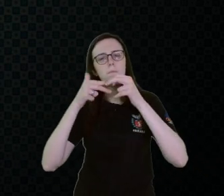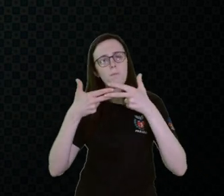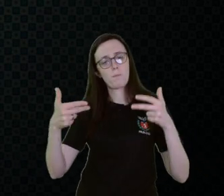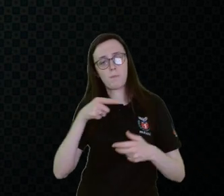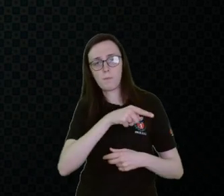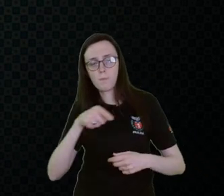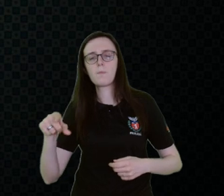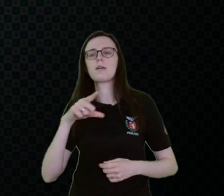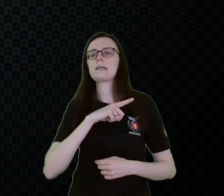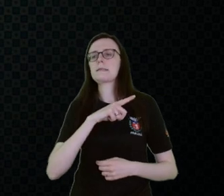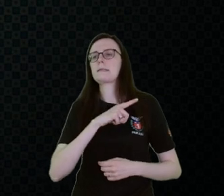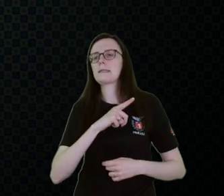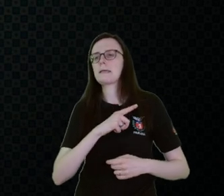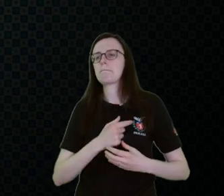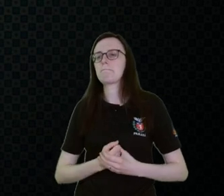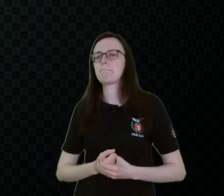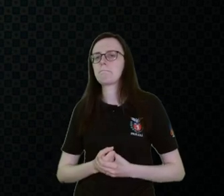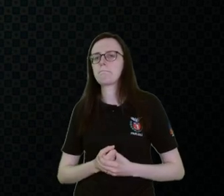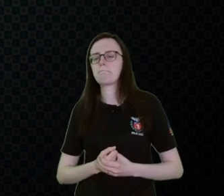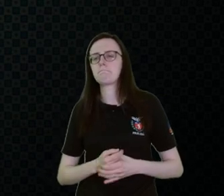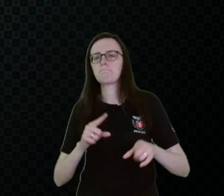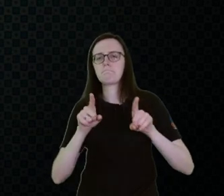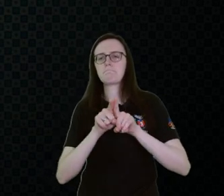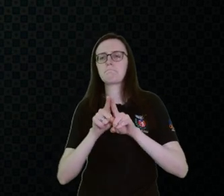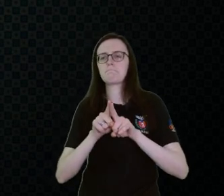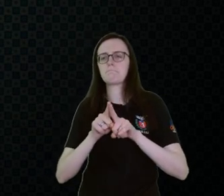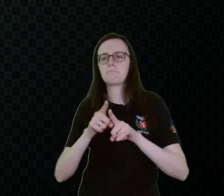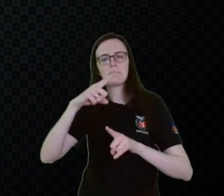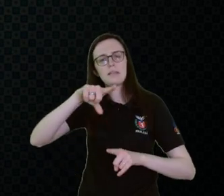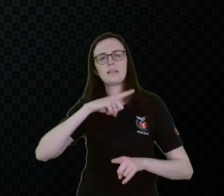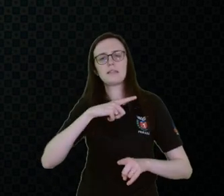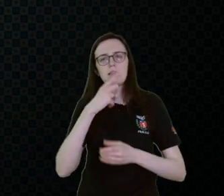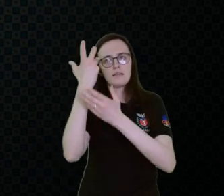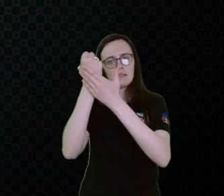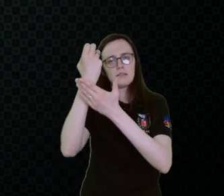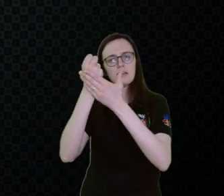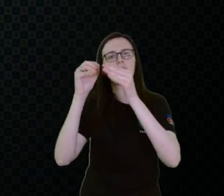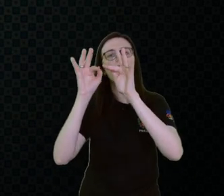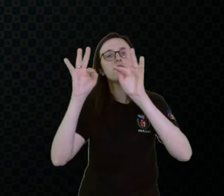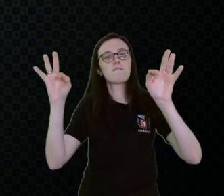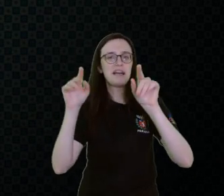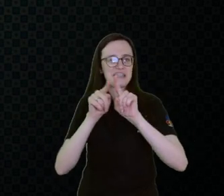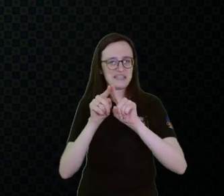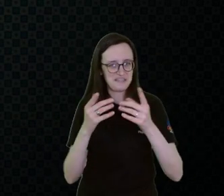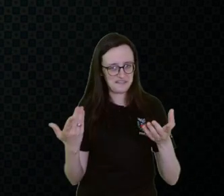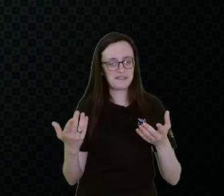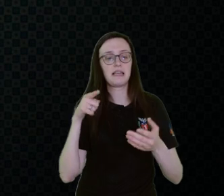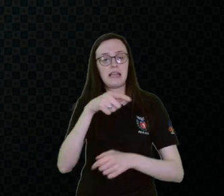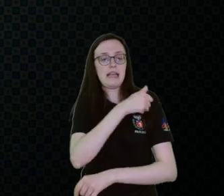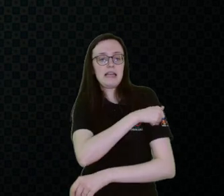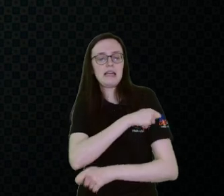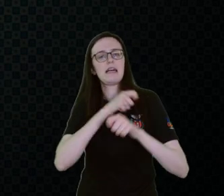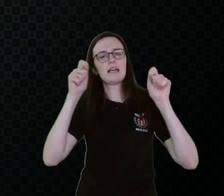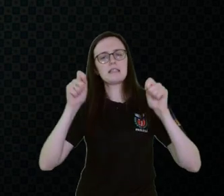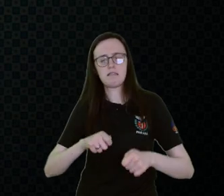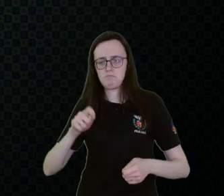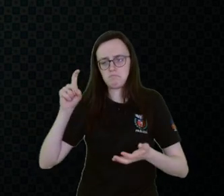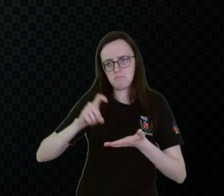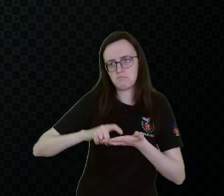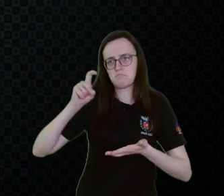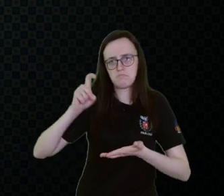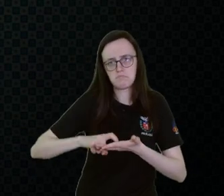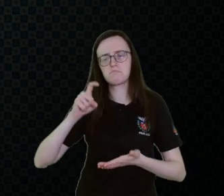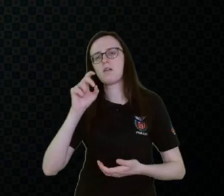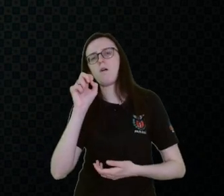Tem alguns recursos que eles gravam as frases. Então, esse estudante pode apertar ou